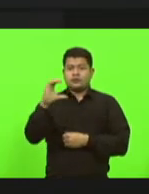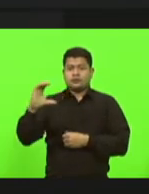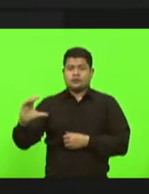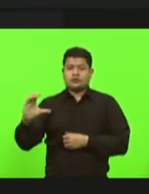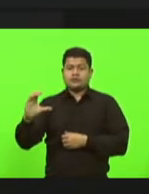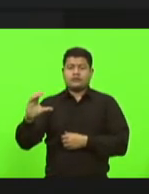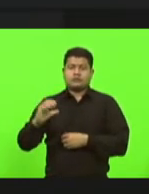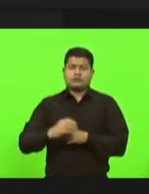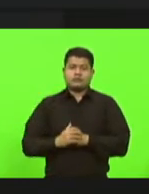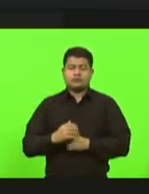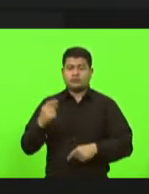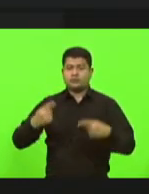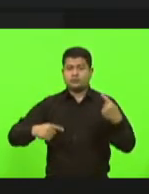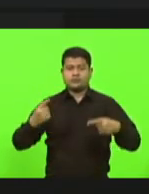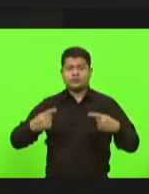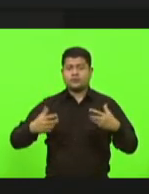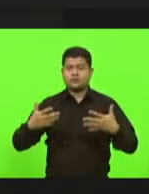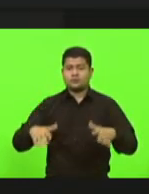Em discussão.